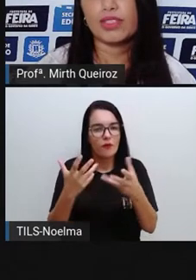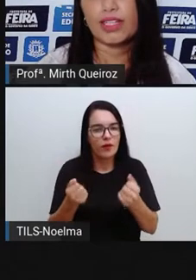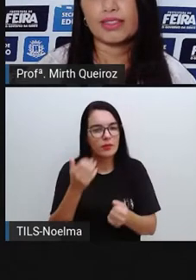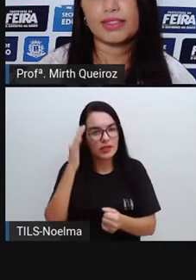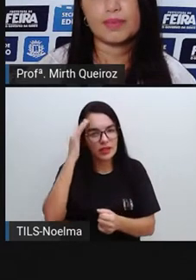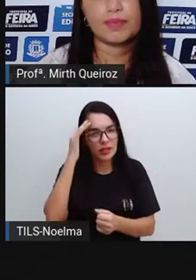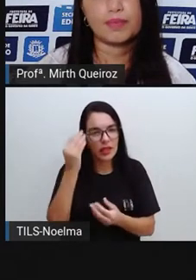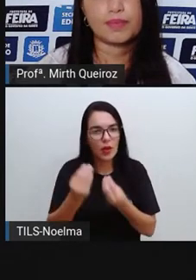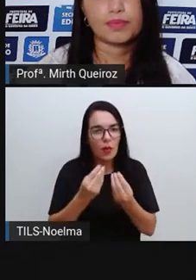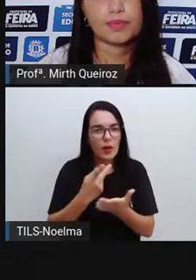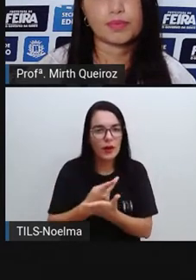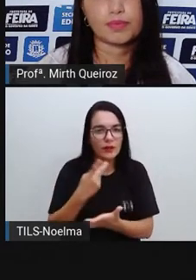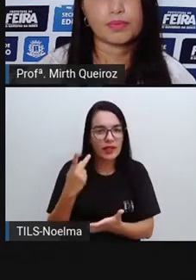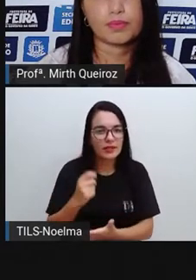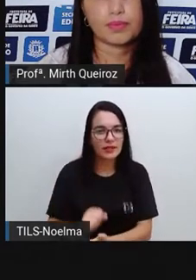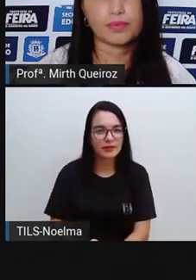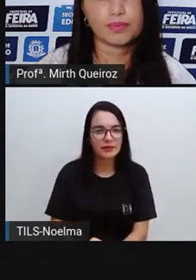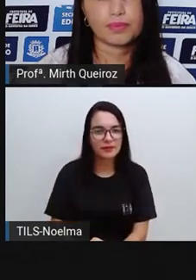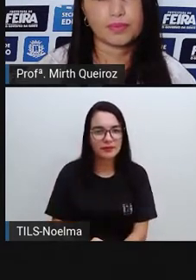isso acontece.